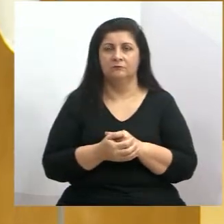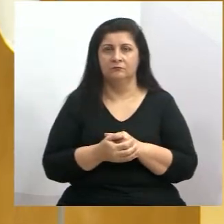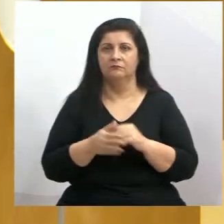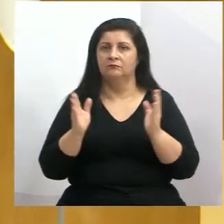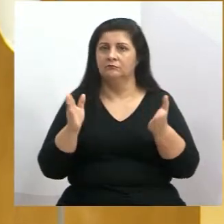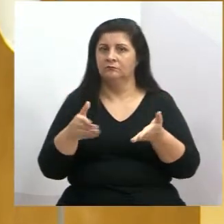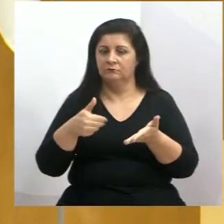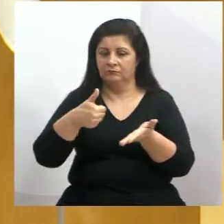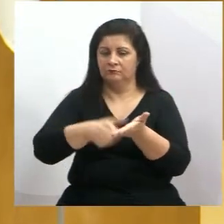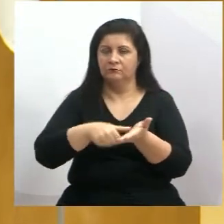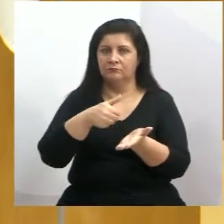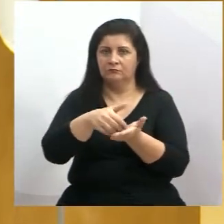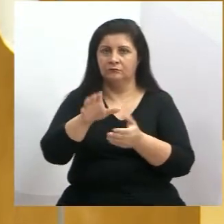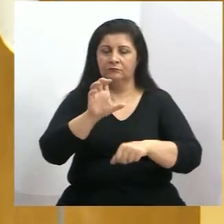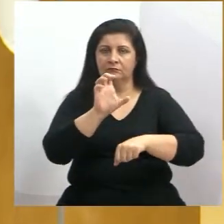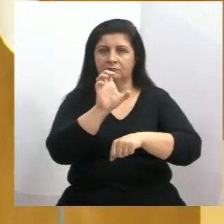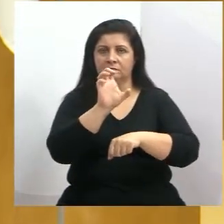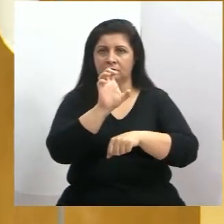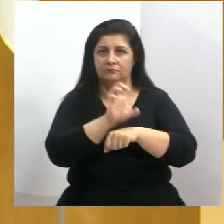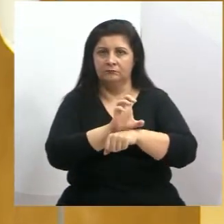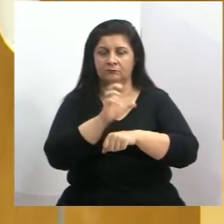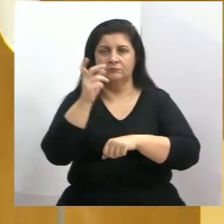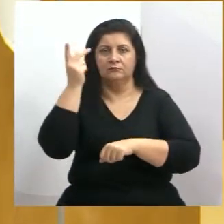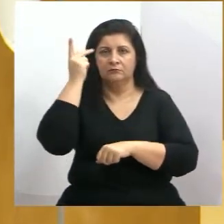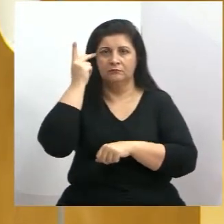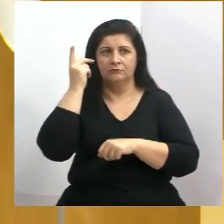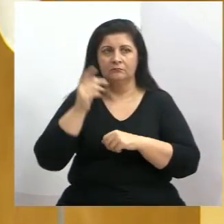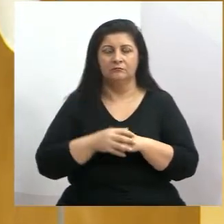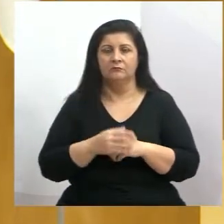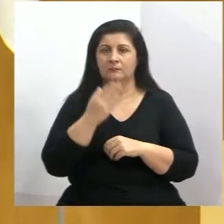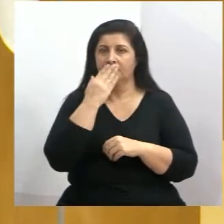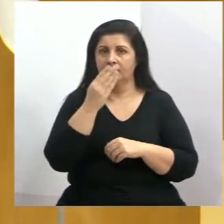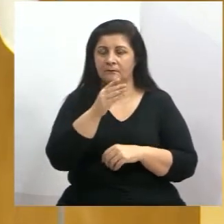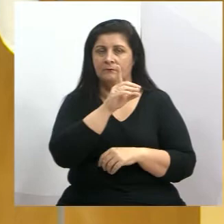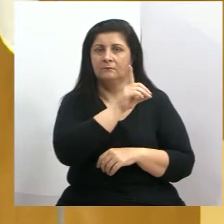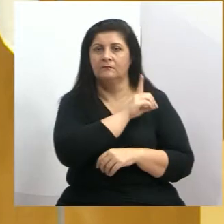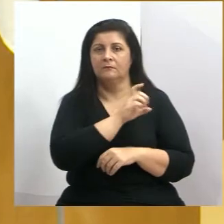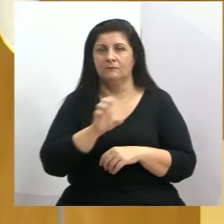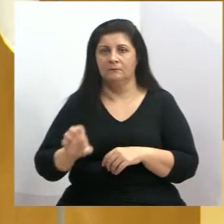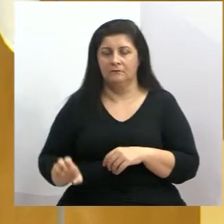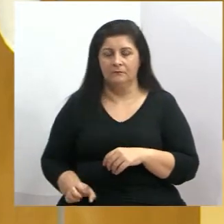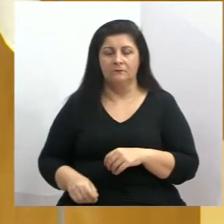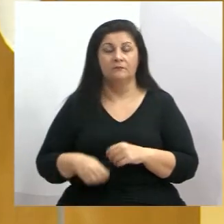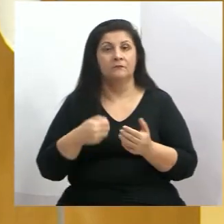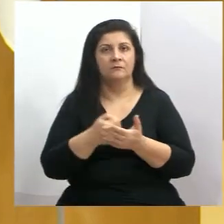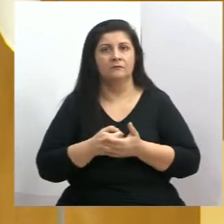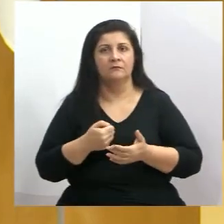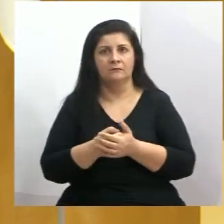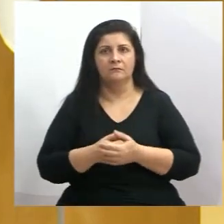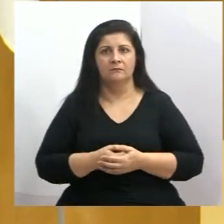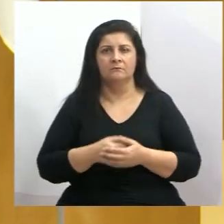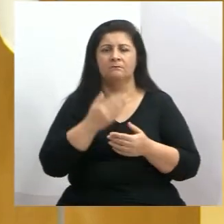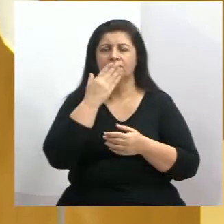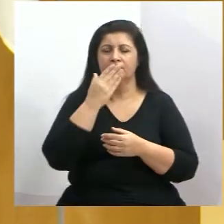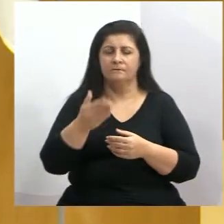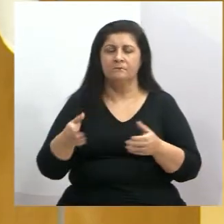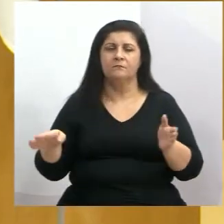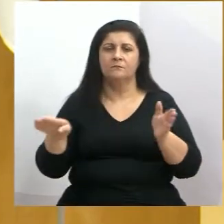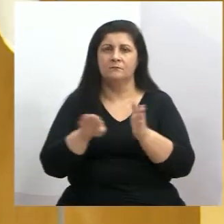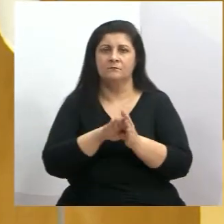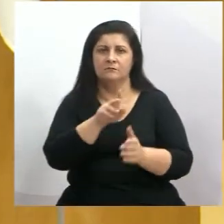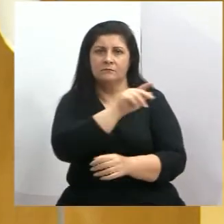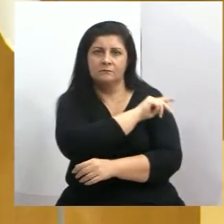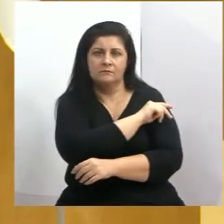documento enviando ao governo do Estado, pedindo ajuda ao nosso deputado André do Prado, foi uma luta, fez a reivindicação, chegou as vacinas,